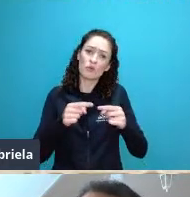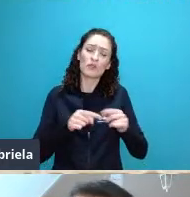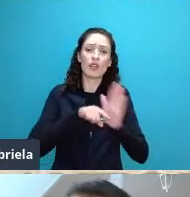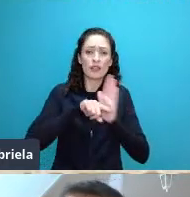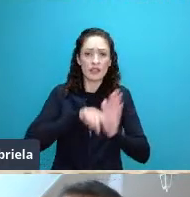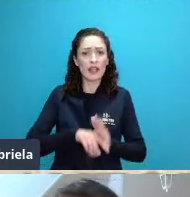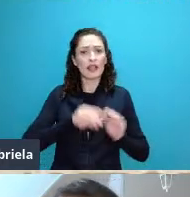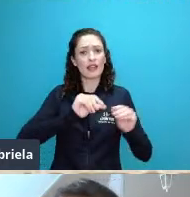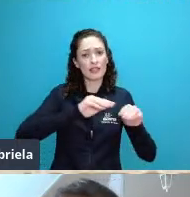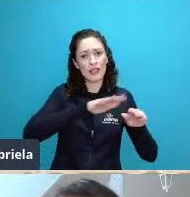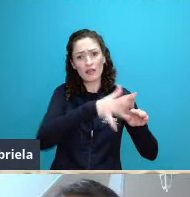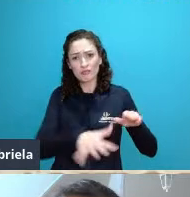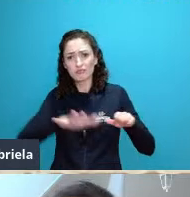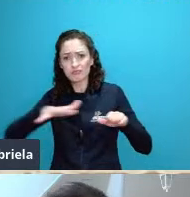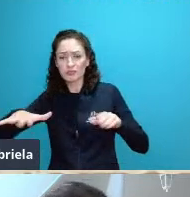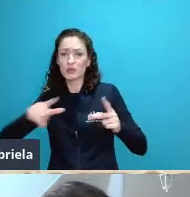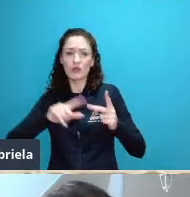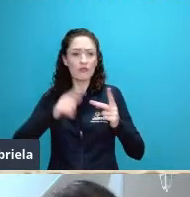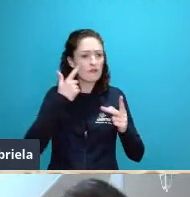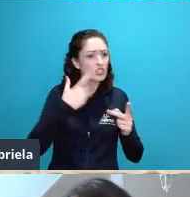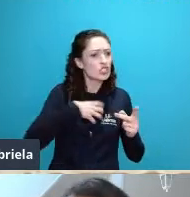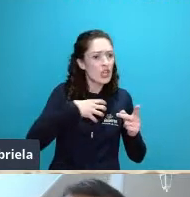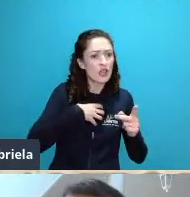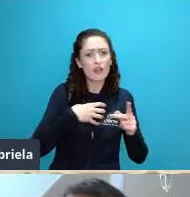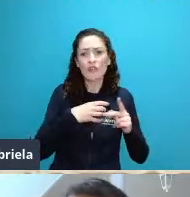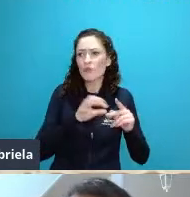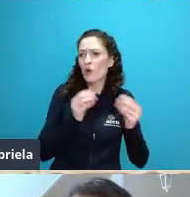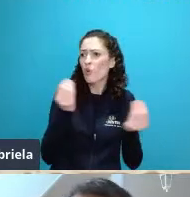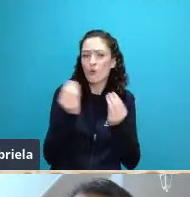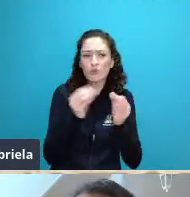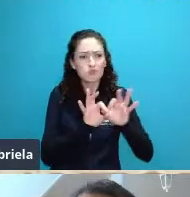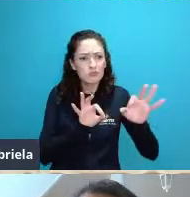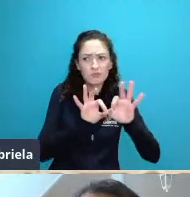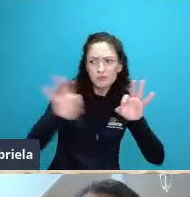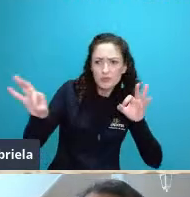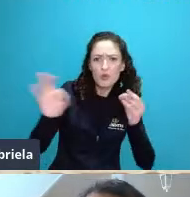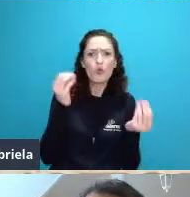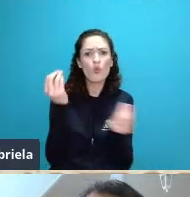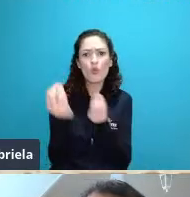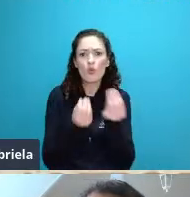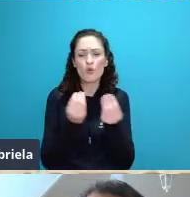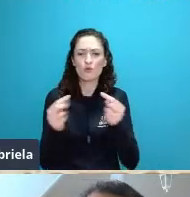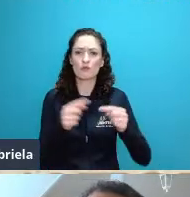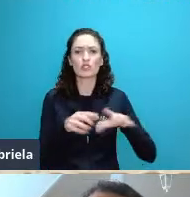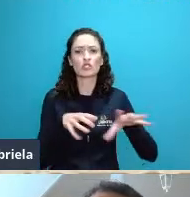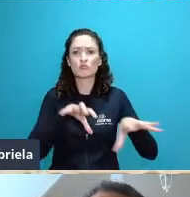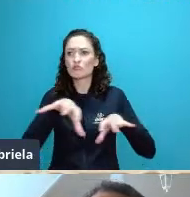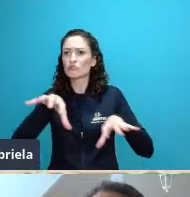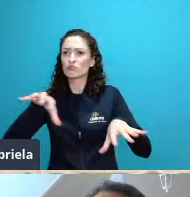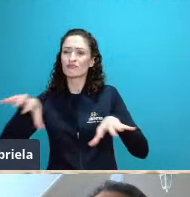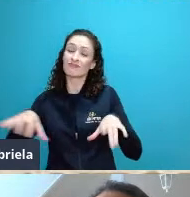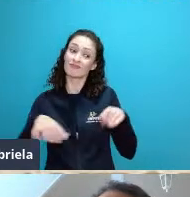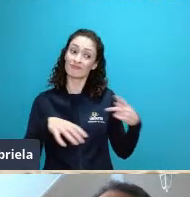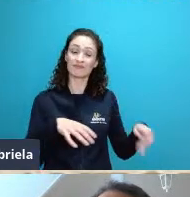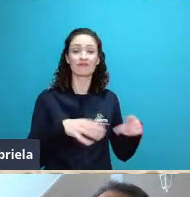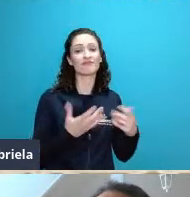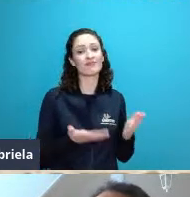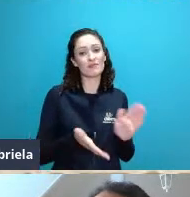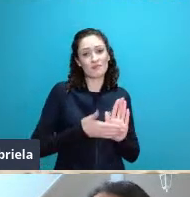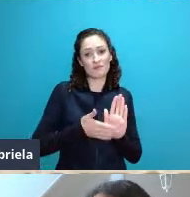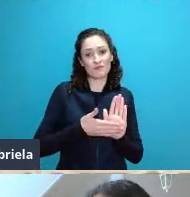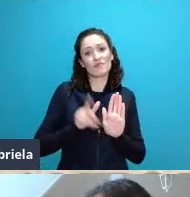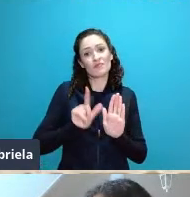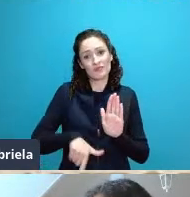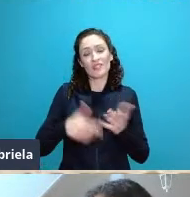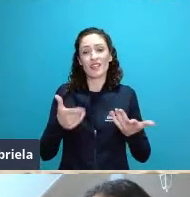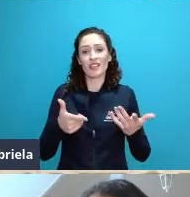mensuração das formas então claro ele vinha dessa abordagem de métricas então ele traz para